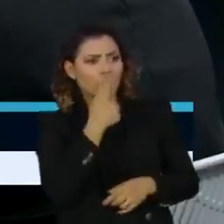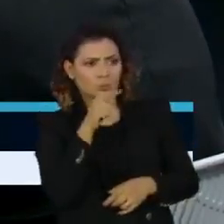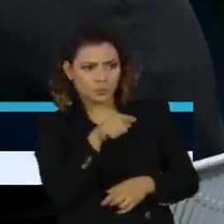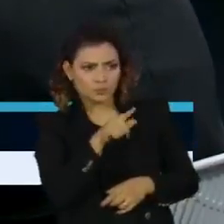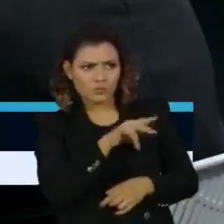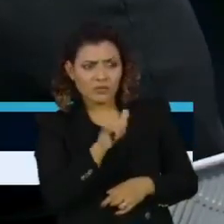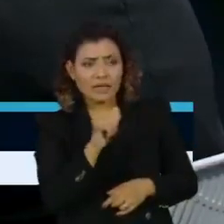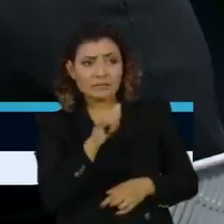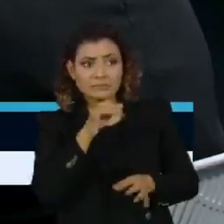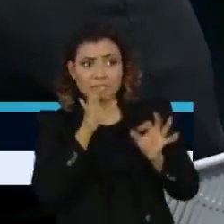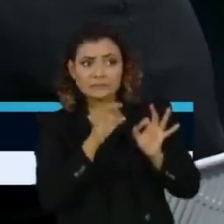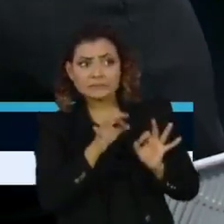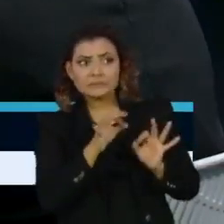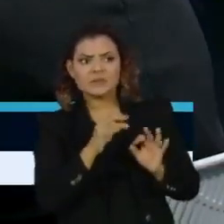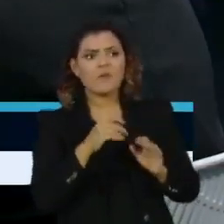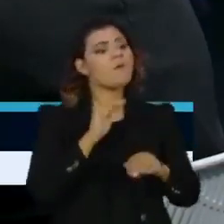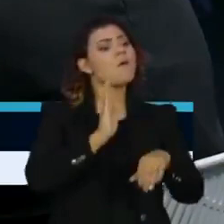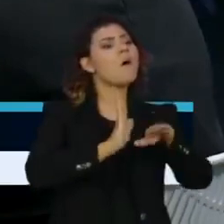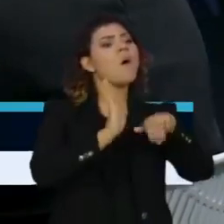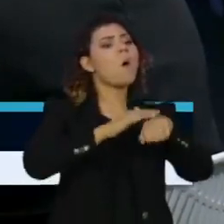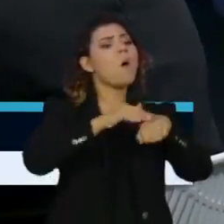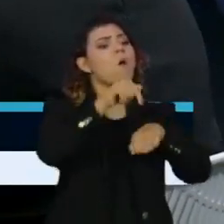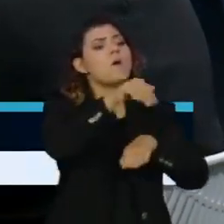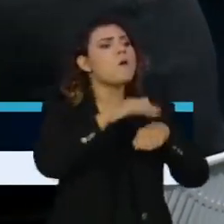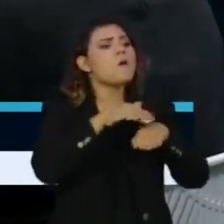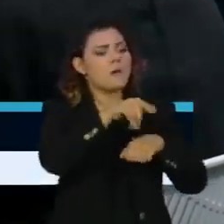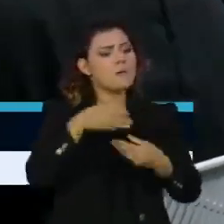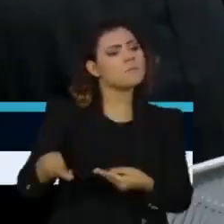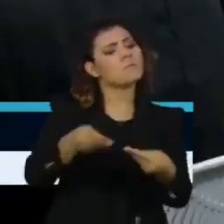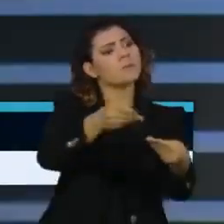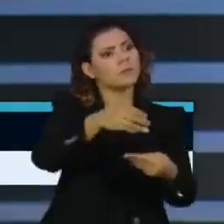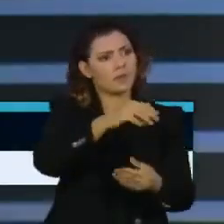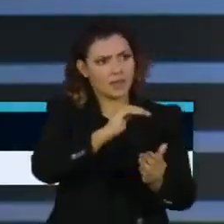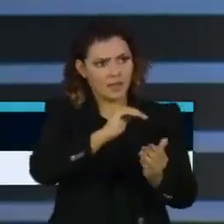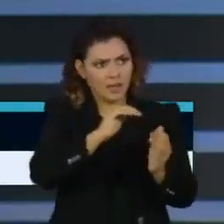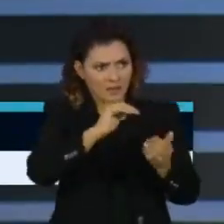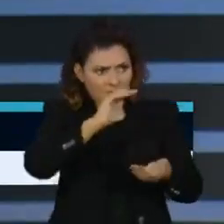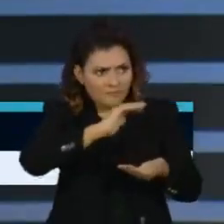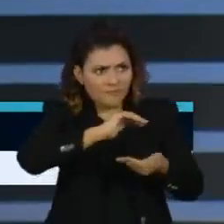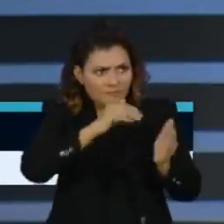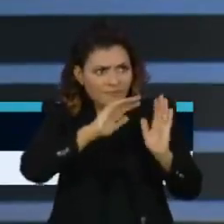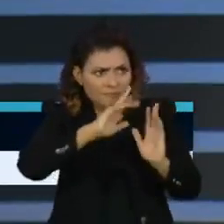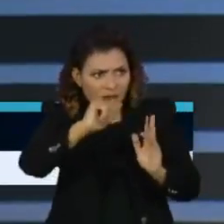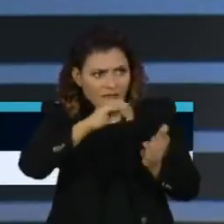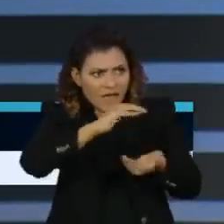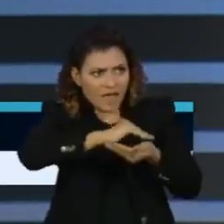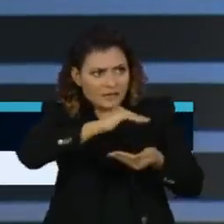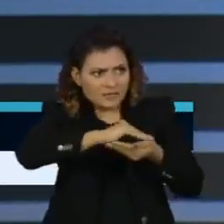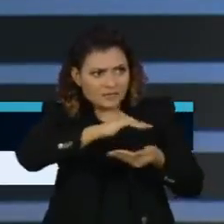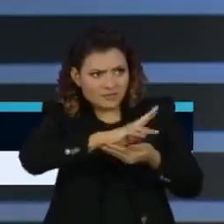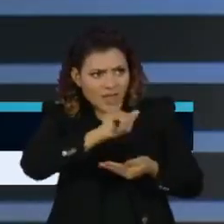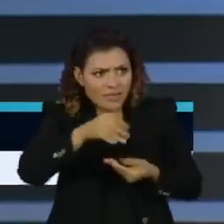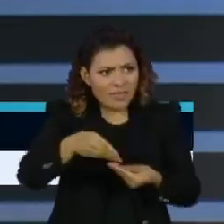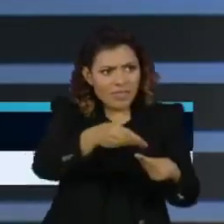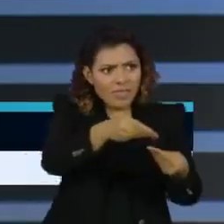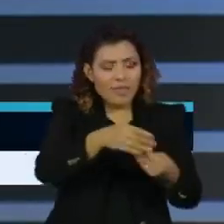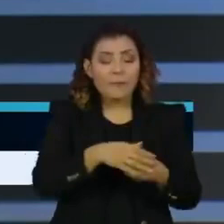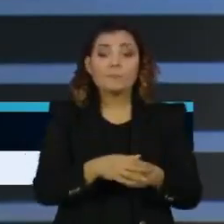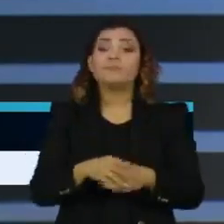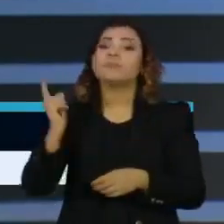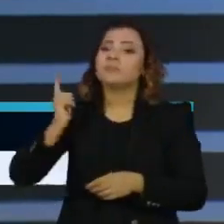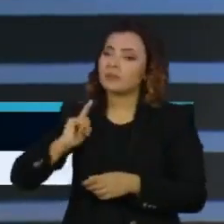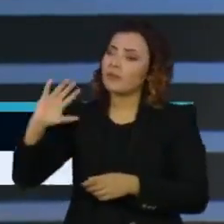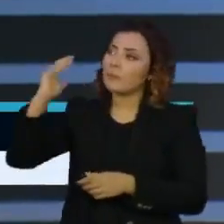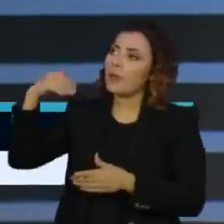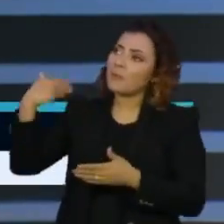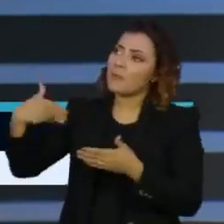Aras, bater na porta do Supremo Tribunal Federal? Uma série de comportamentos, uma série de ações do presidente Bolsonaro, desde que assumiu o governo,